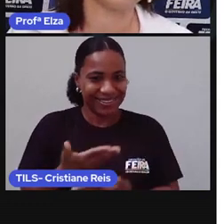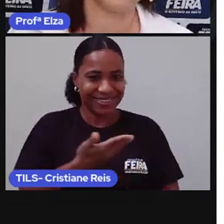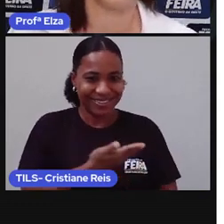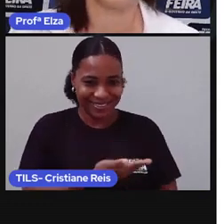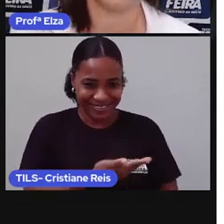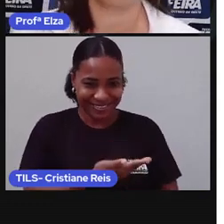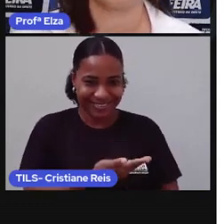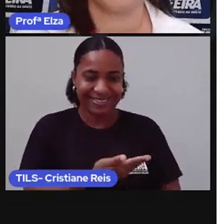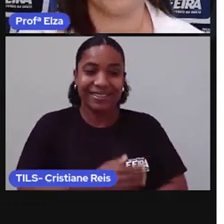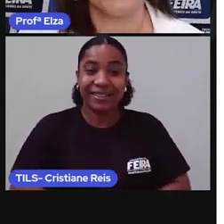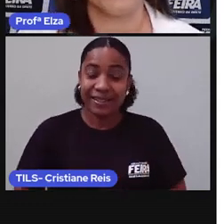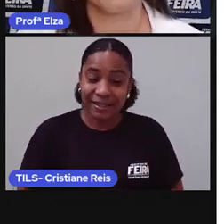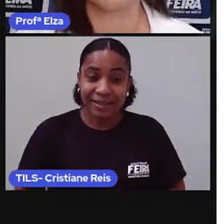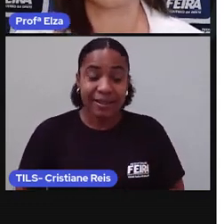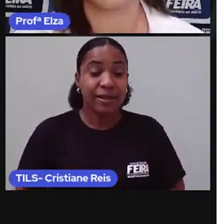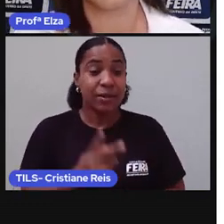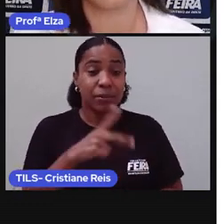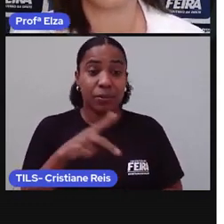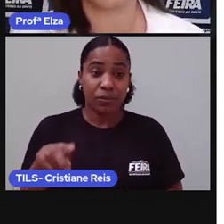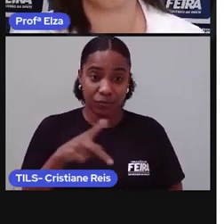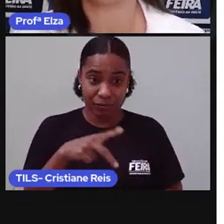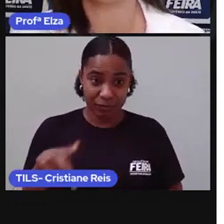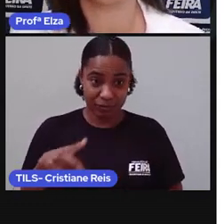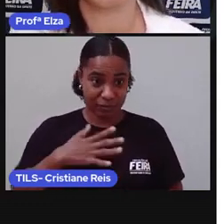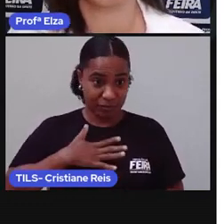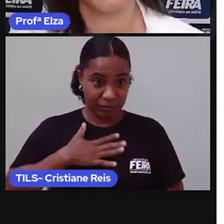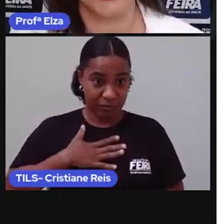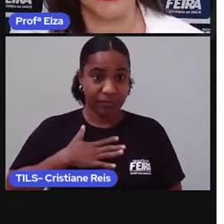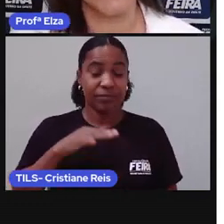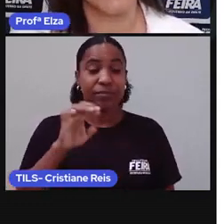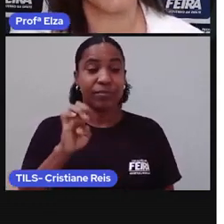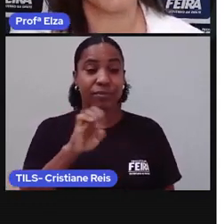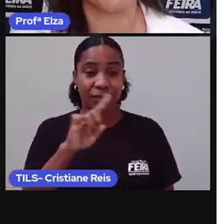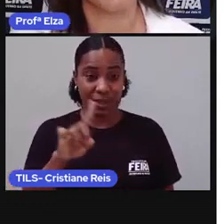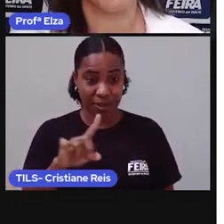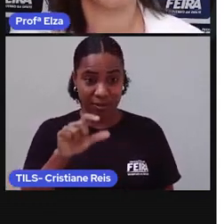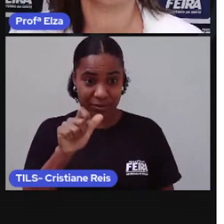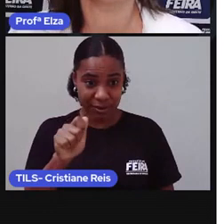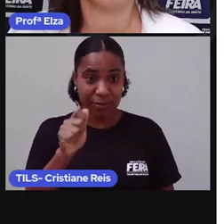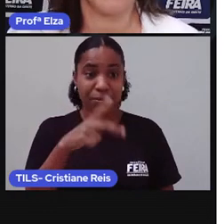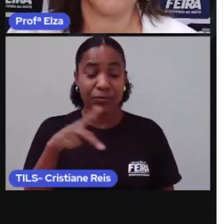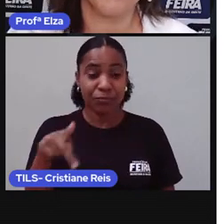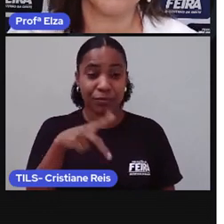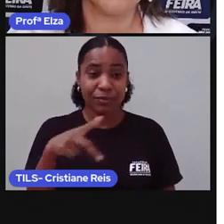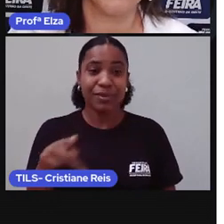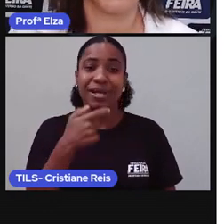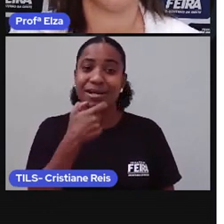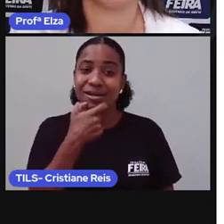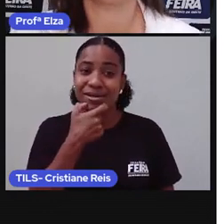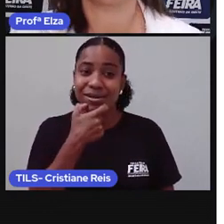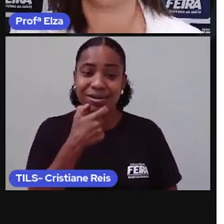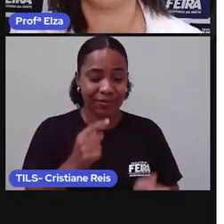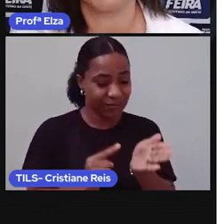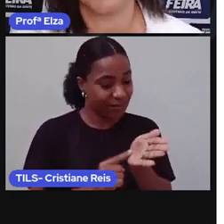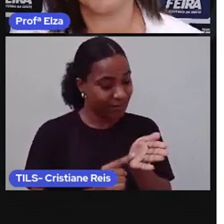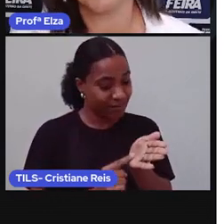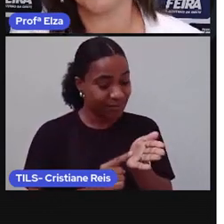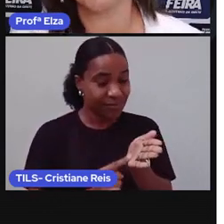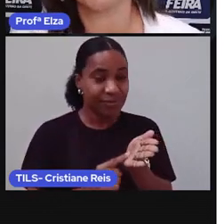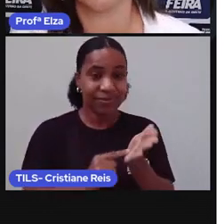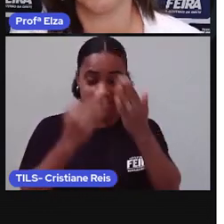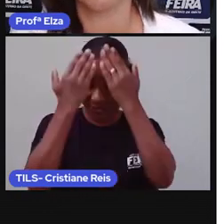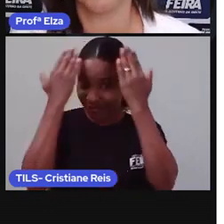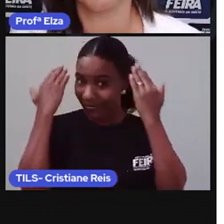A Proelza é professora de inglês, parda, de cabelos crespos e